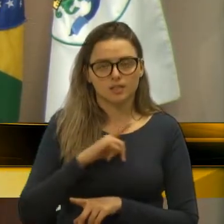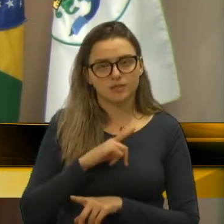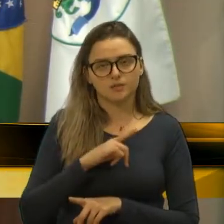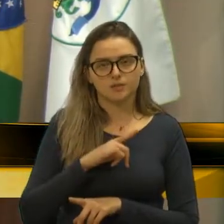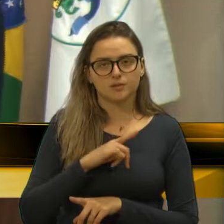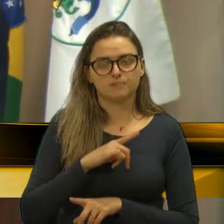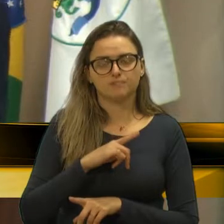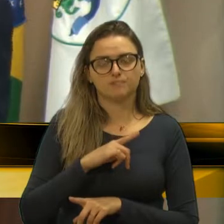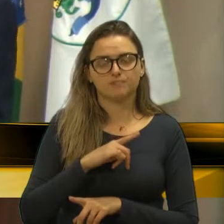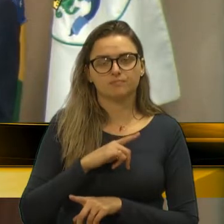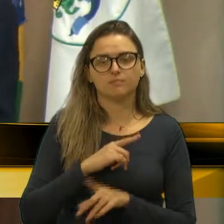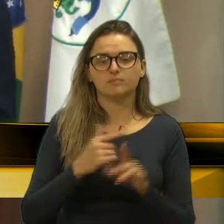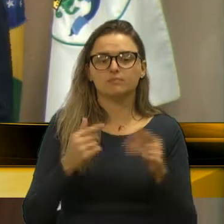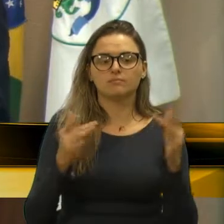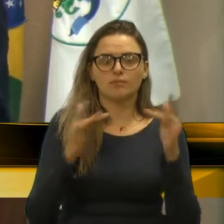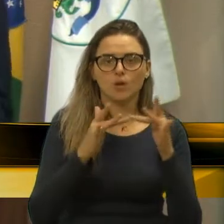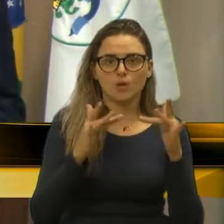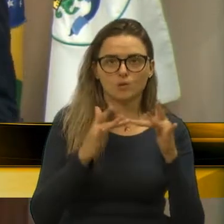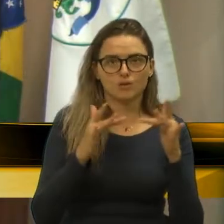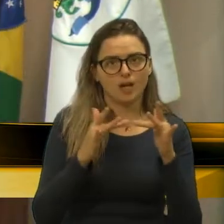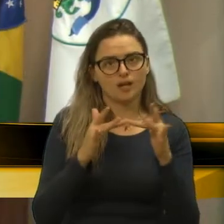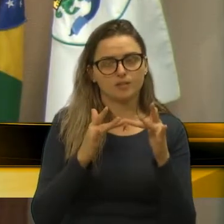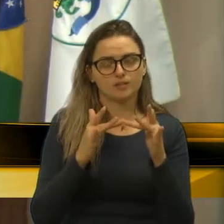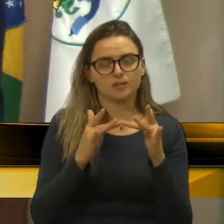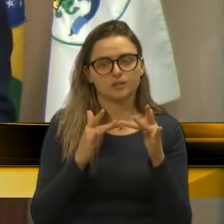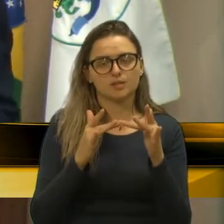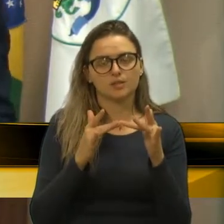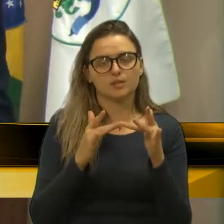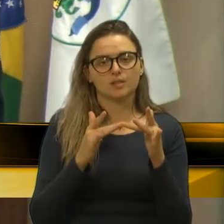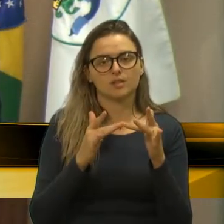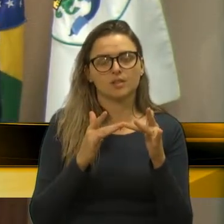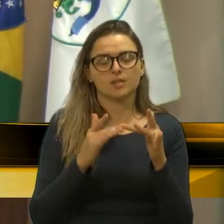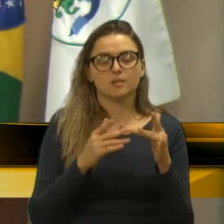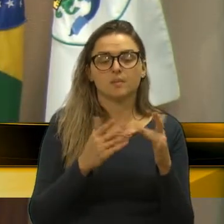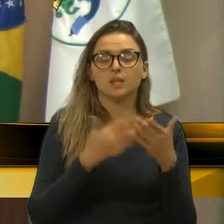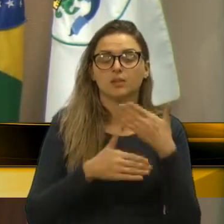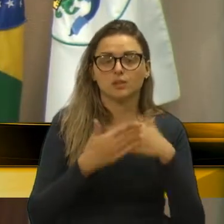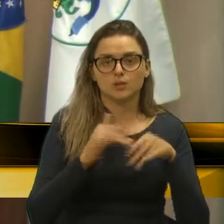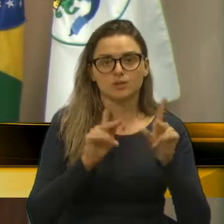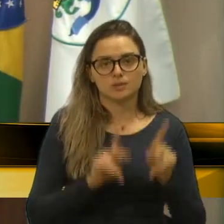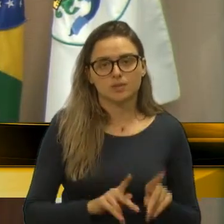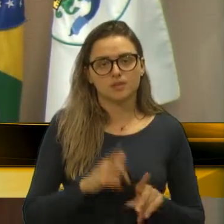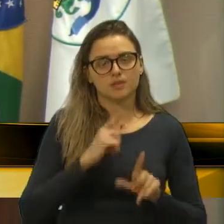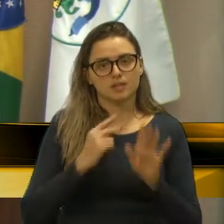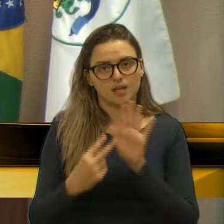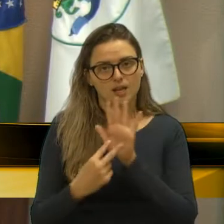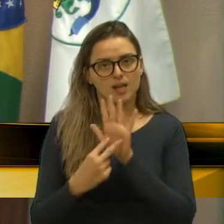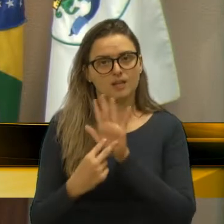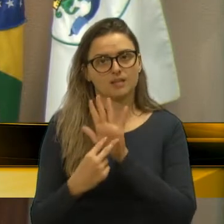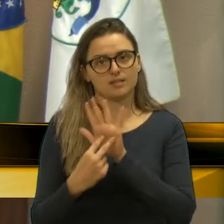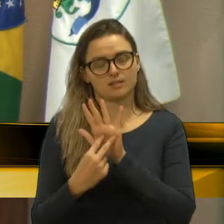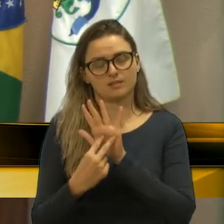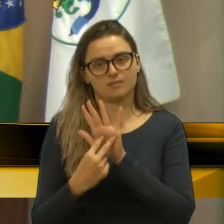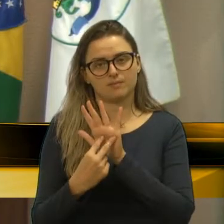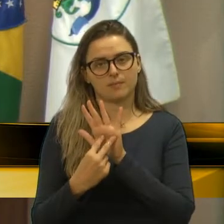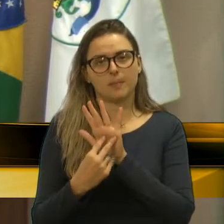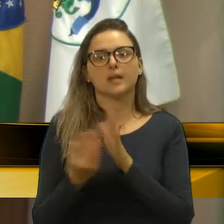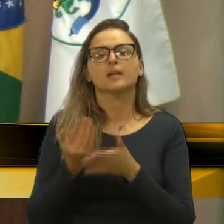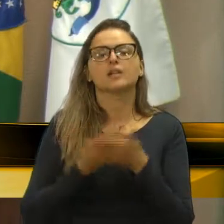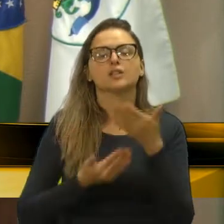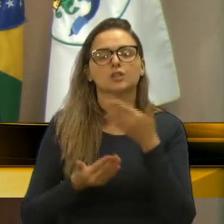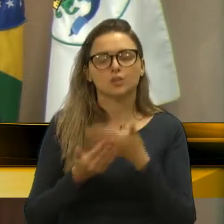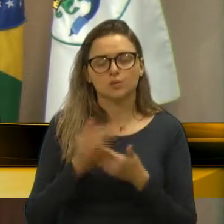olhos, na frente da população, e, para que, assim, a população fique também atenta daquilo que nós estamos